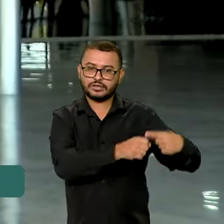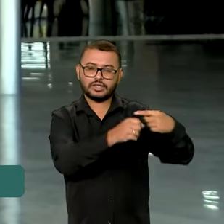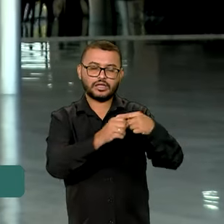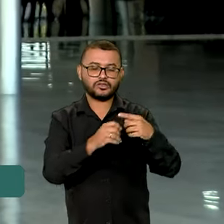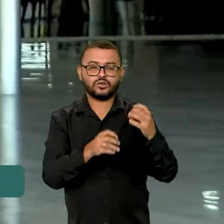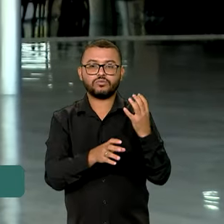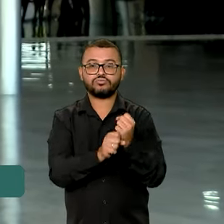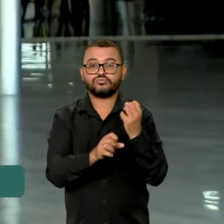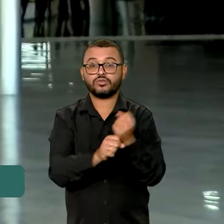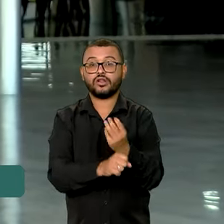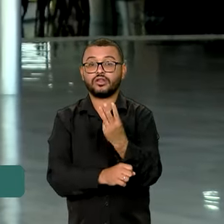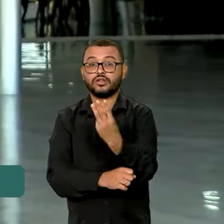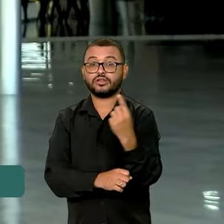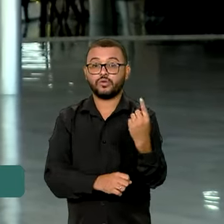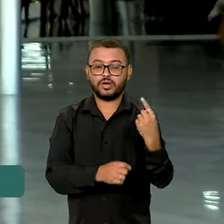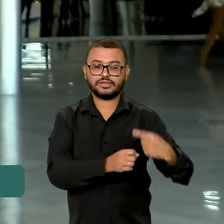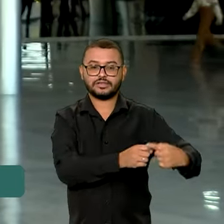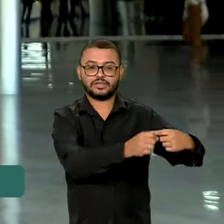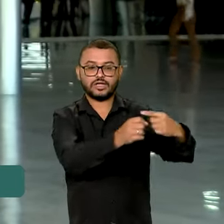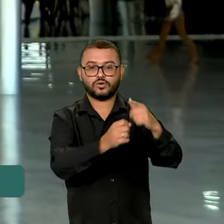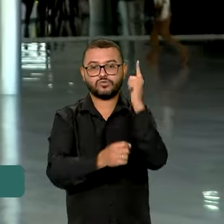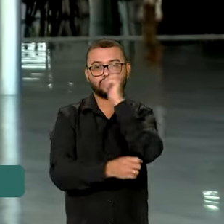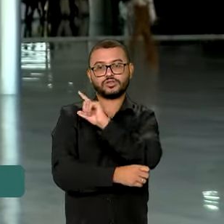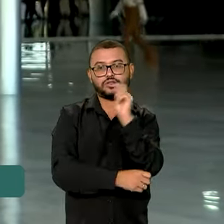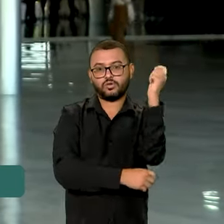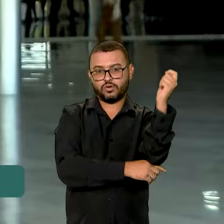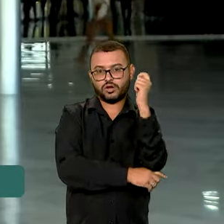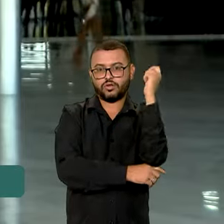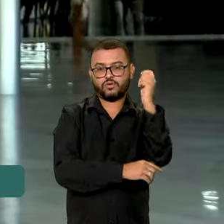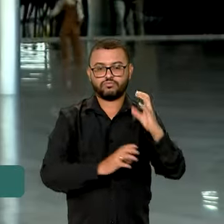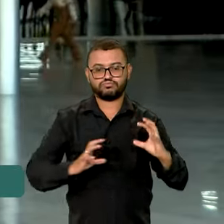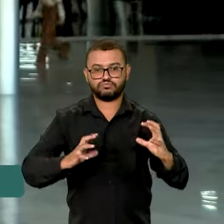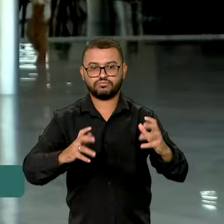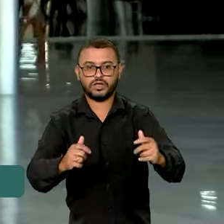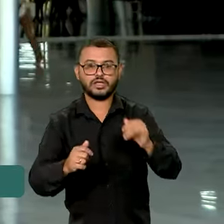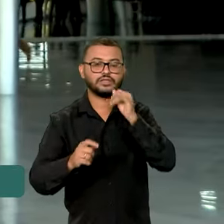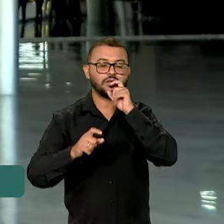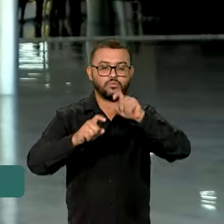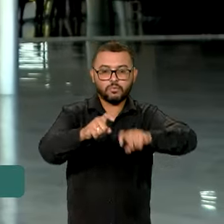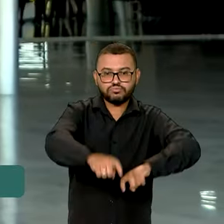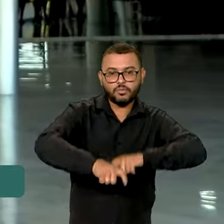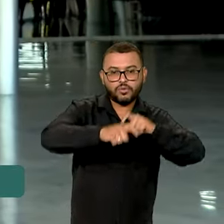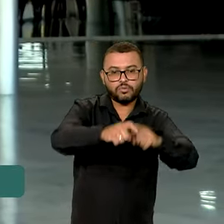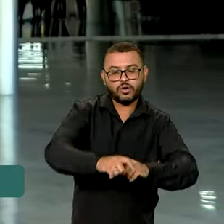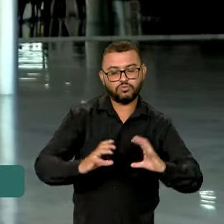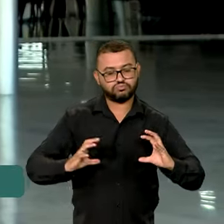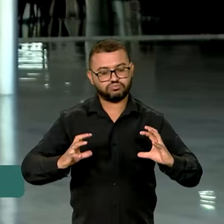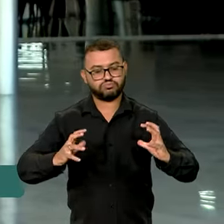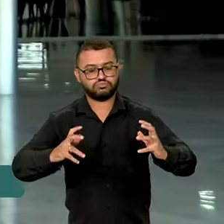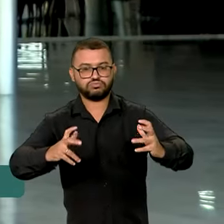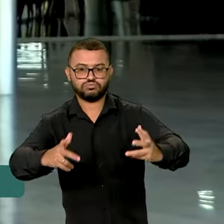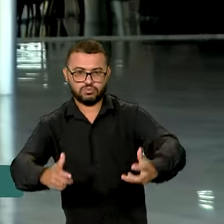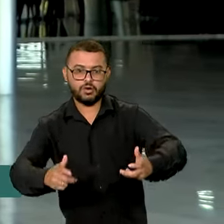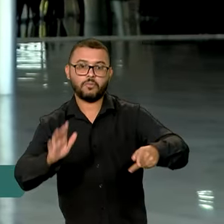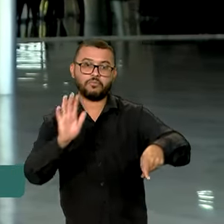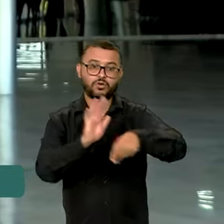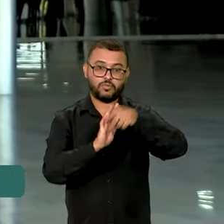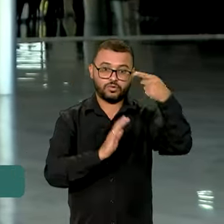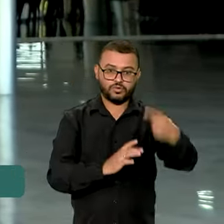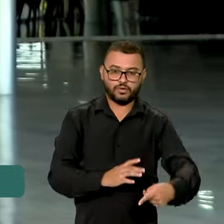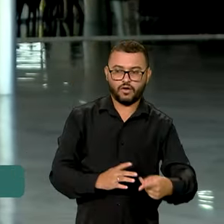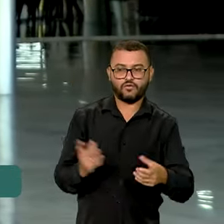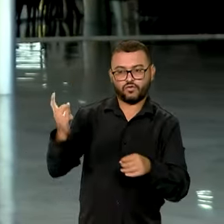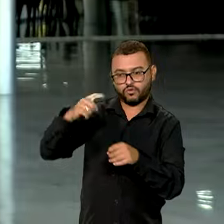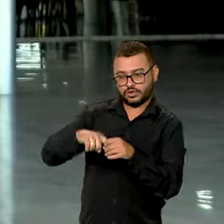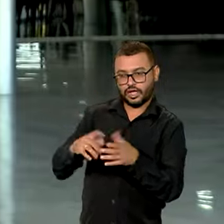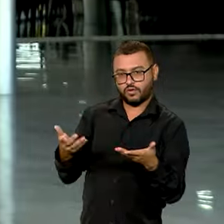No total, 31 municípios do Rio Grande do Sul receberam equipamentos, como retroescavadeiras e escavadeiras hidráulicas. É isso, Vanessa,